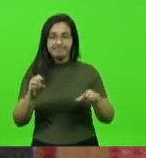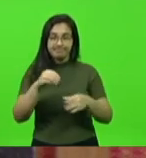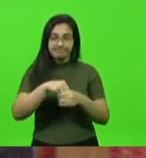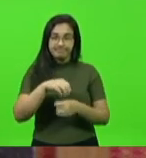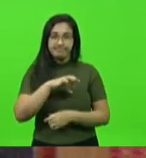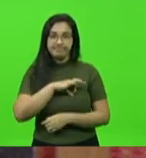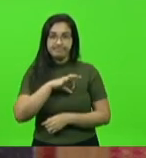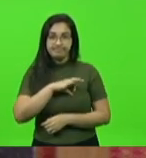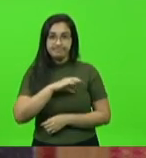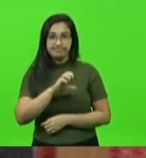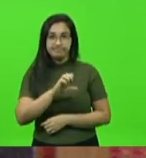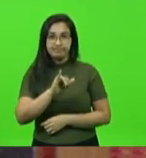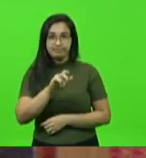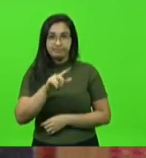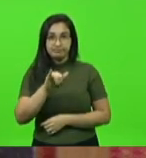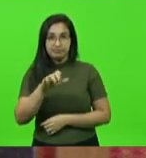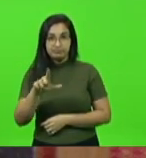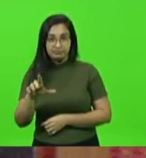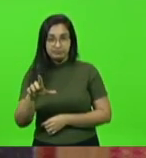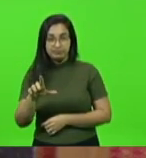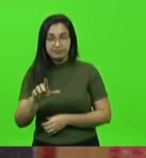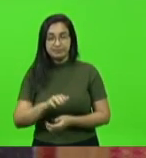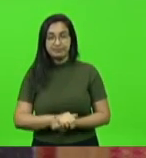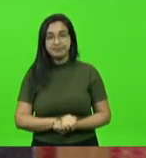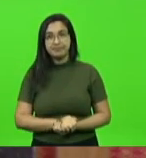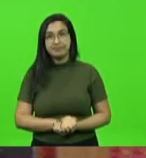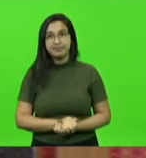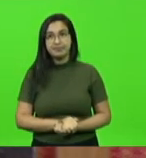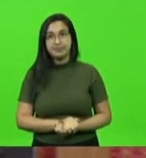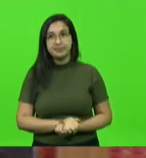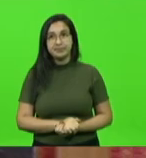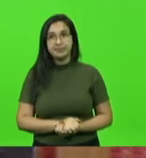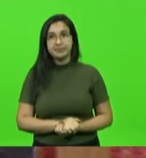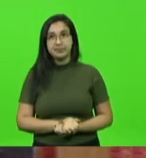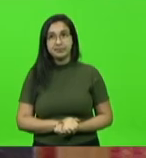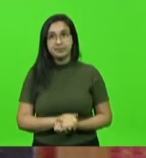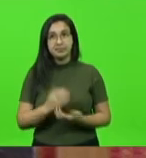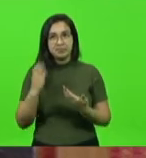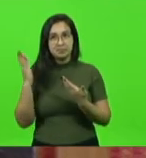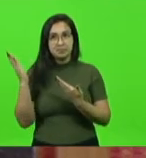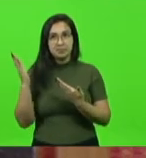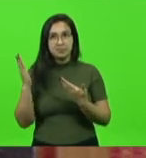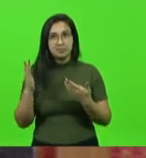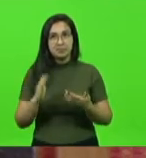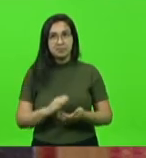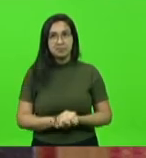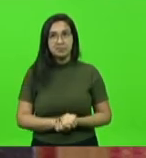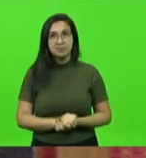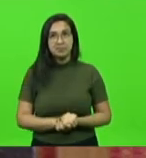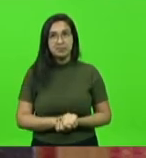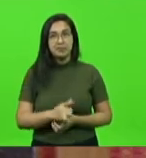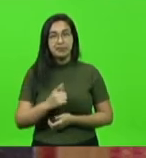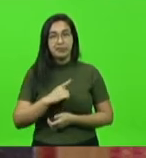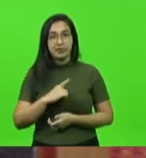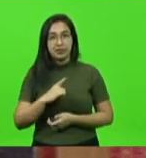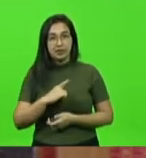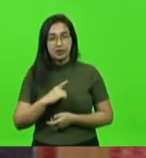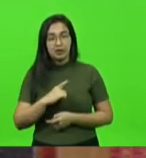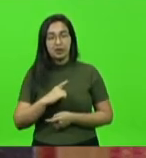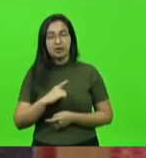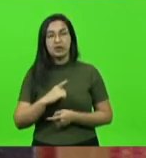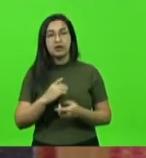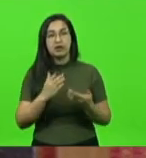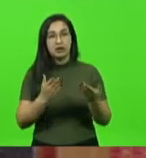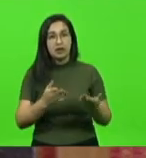e ele veio é com uma prestação de contas da polícia